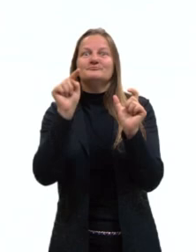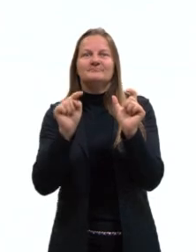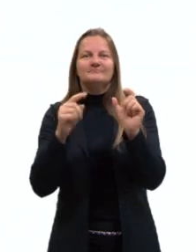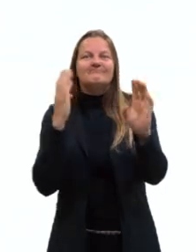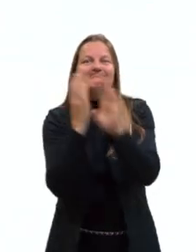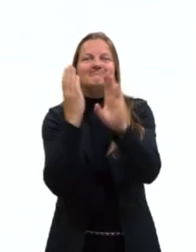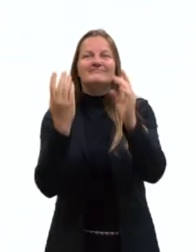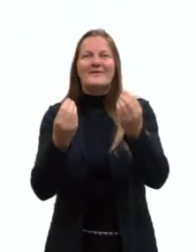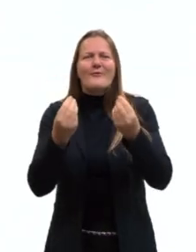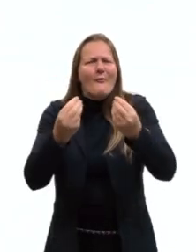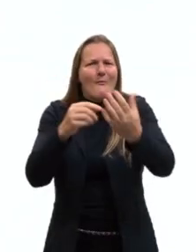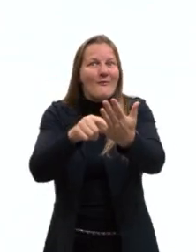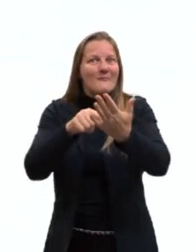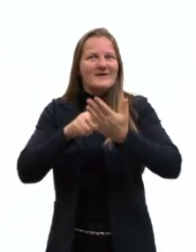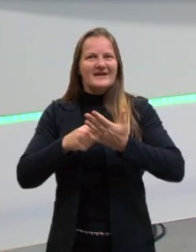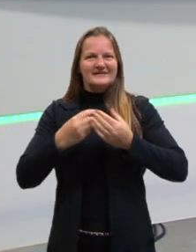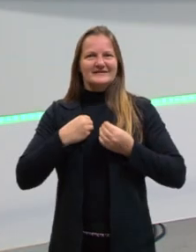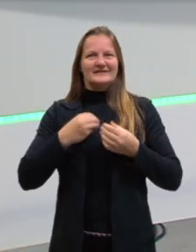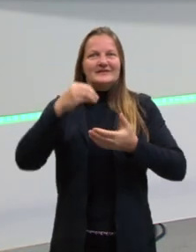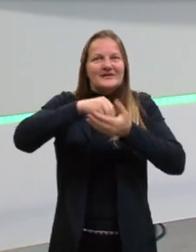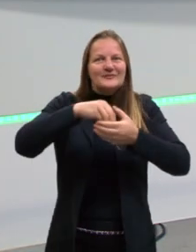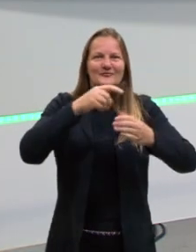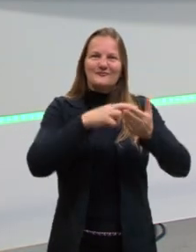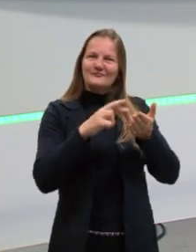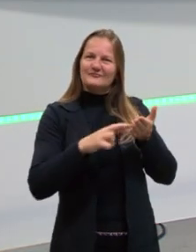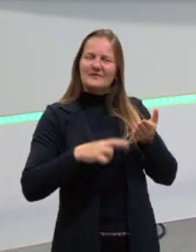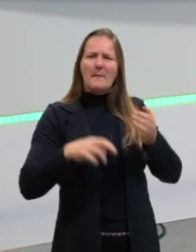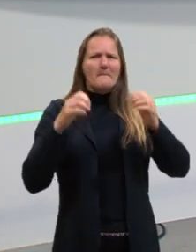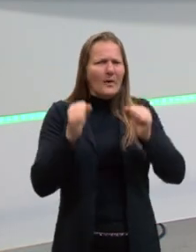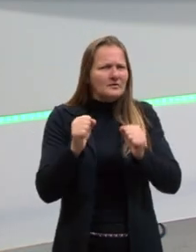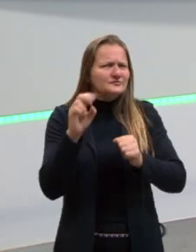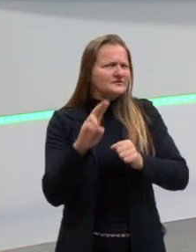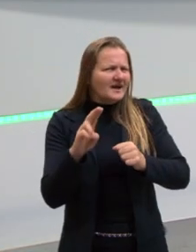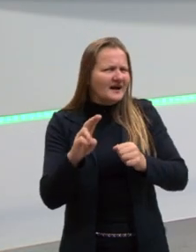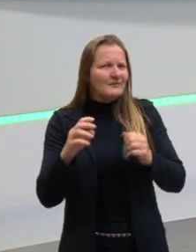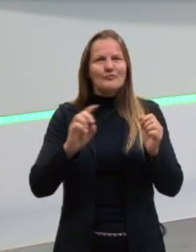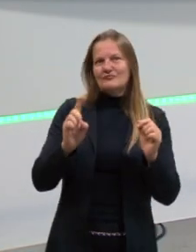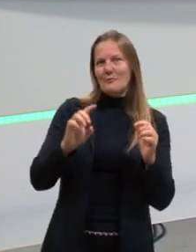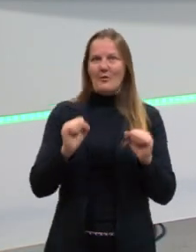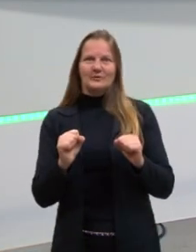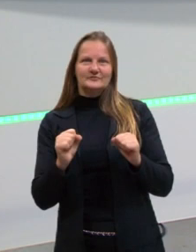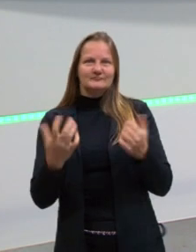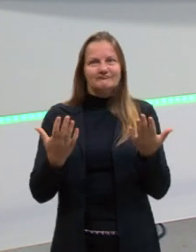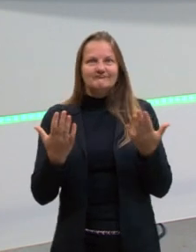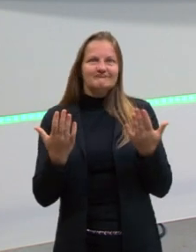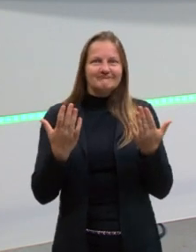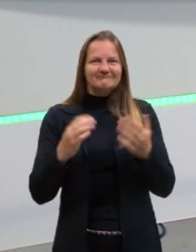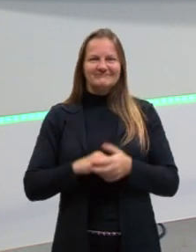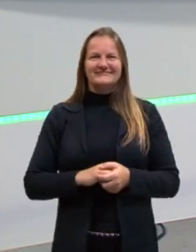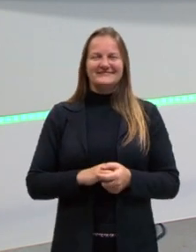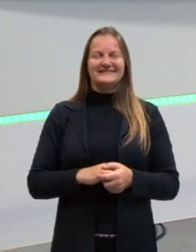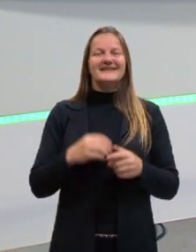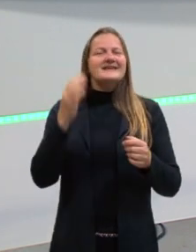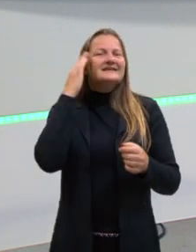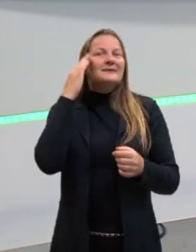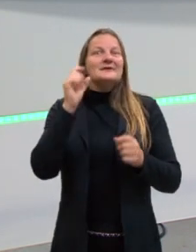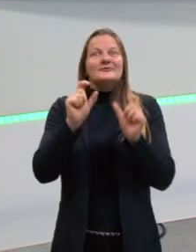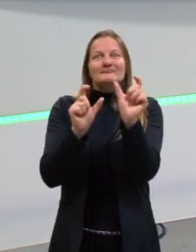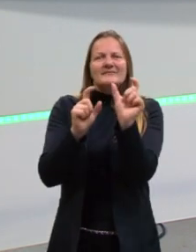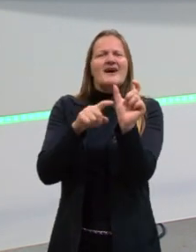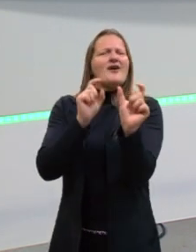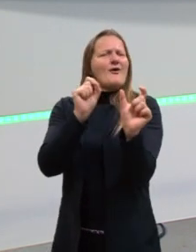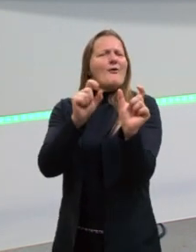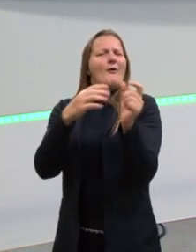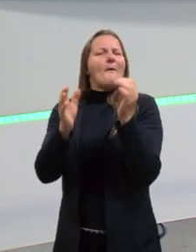como elas aparecem na redação. A gente pode ou não pode usar as palavras difíceis, afinal de contas, sabendo quem elas são,